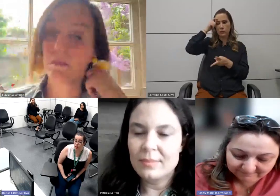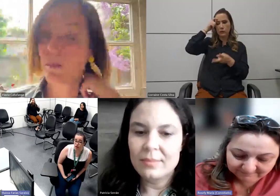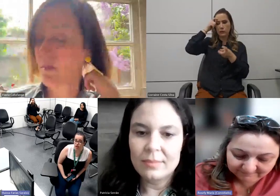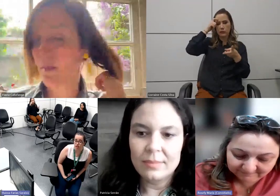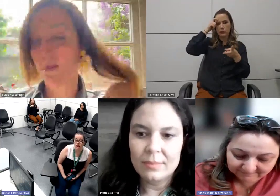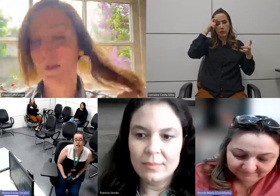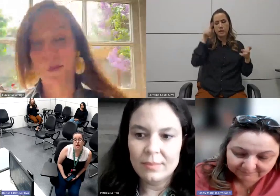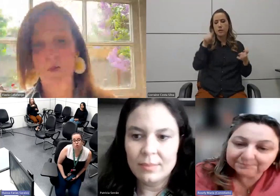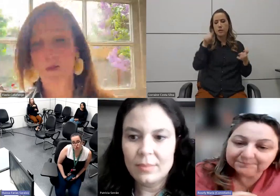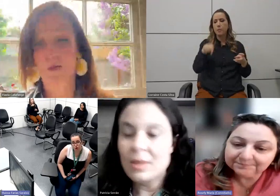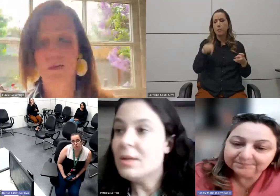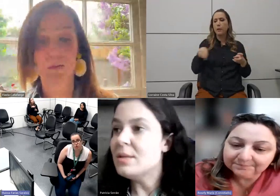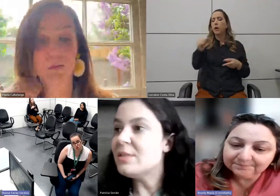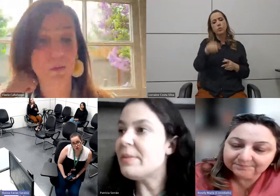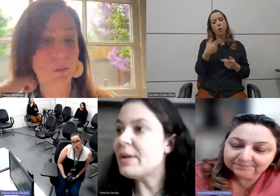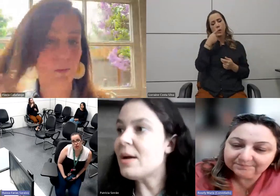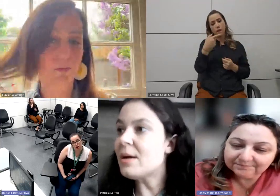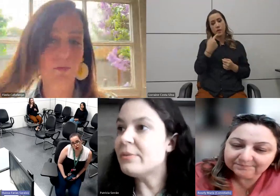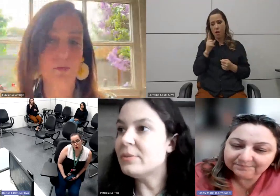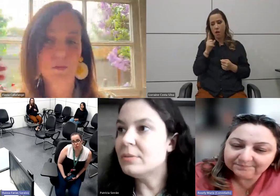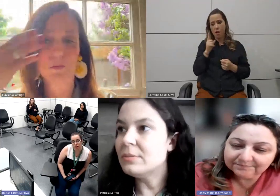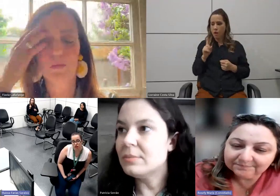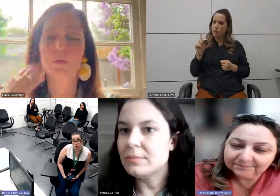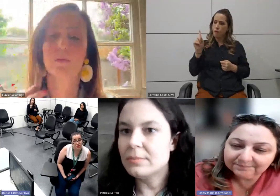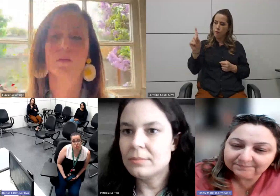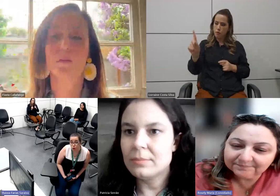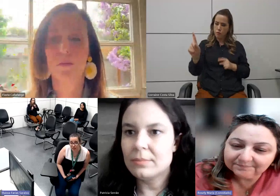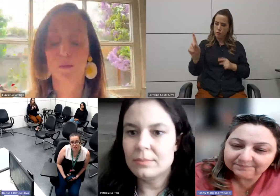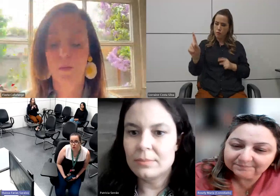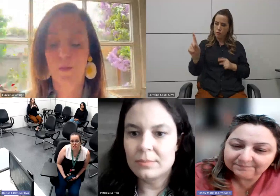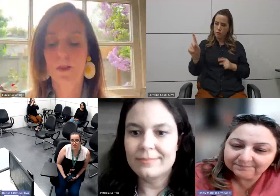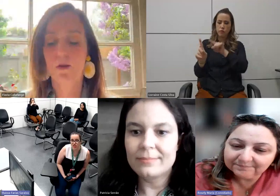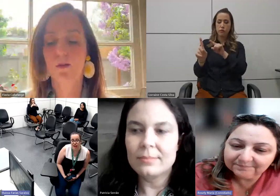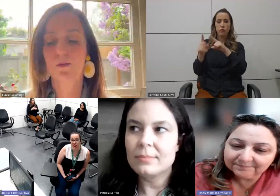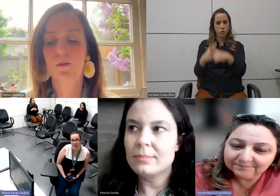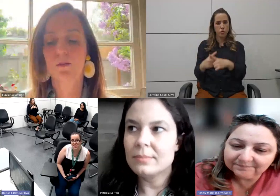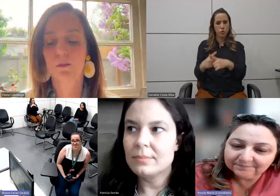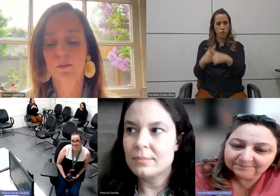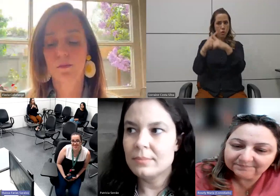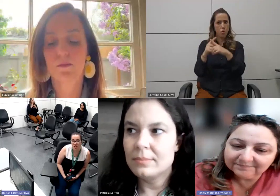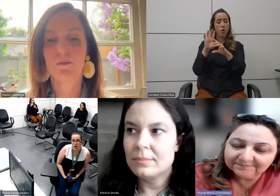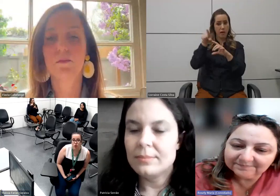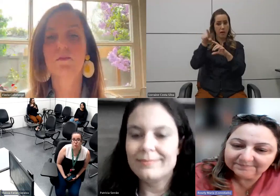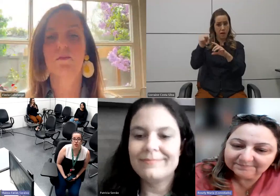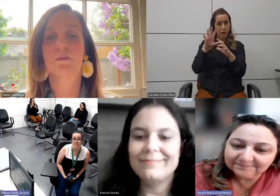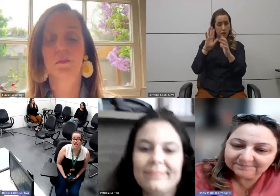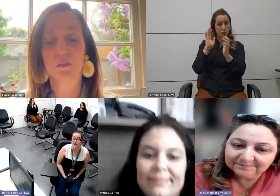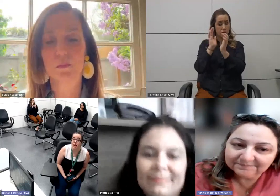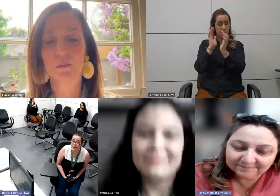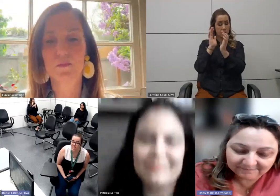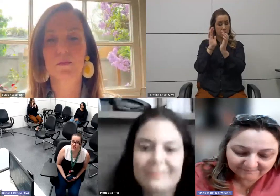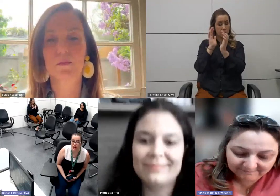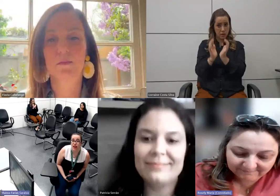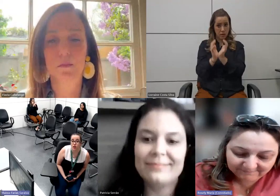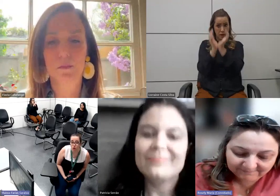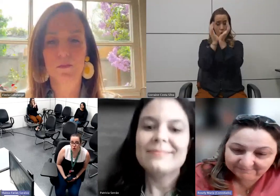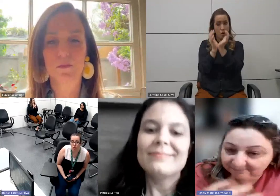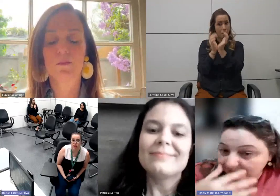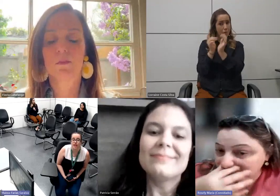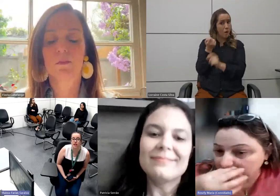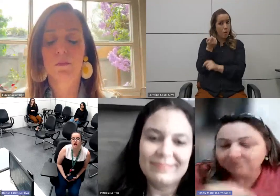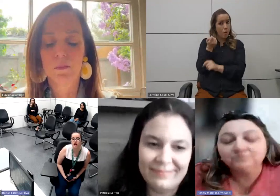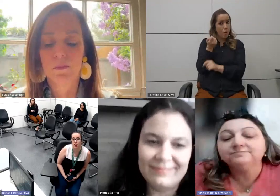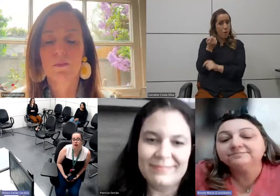pessoas. Falei assim, olha, eu fui para o jogo da Copa, mas eu quase não consegui chegar. Porque era quente, era